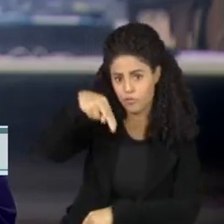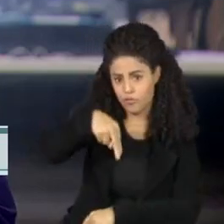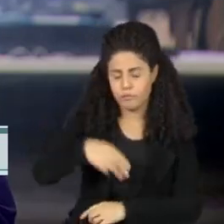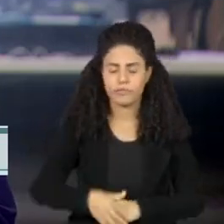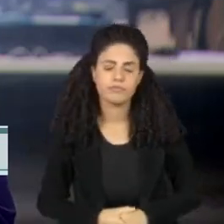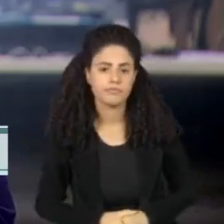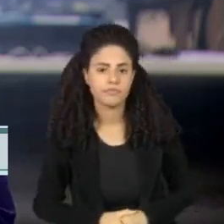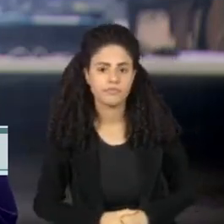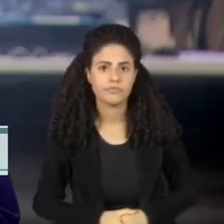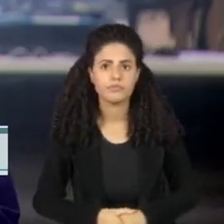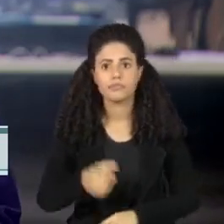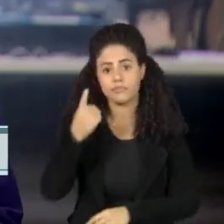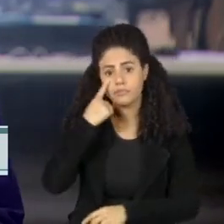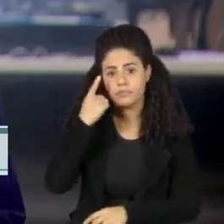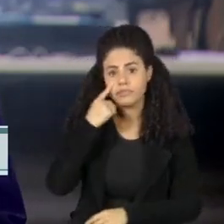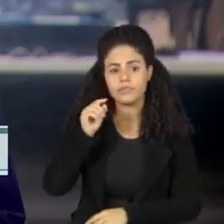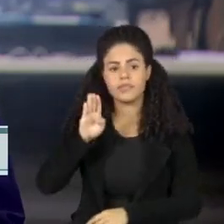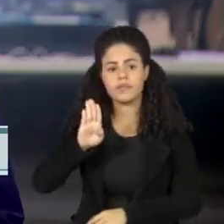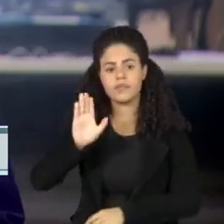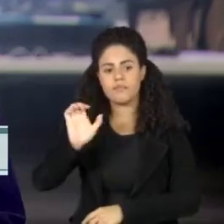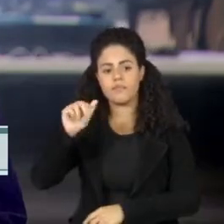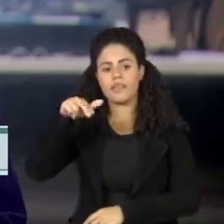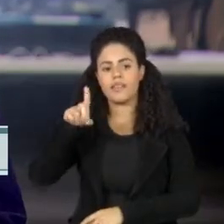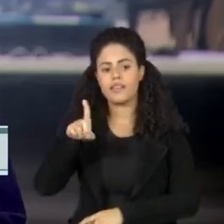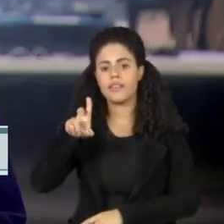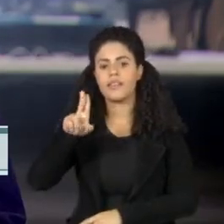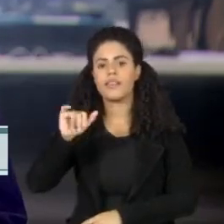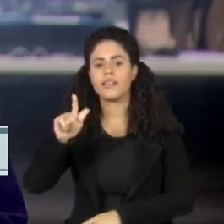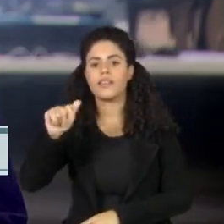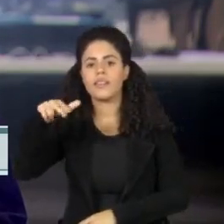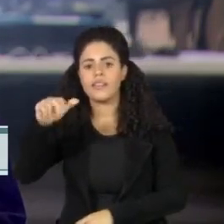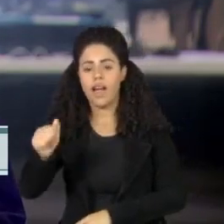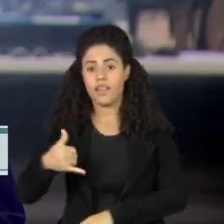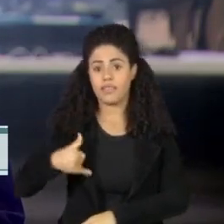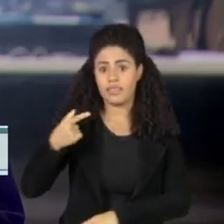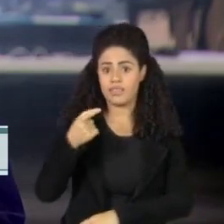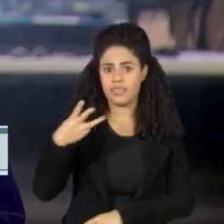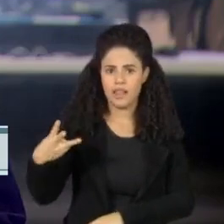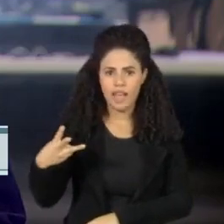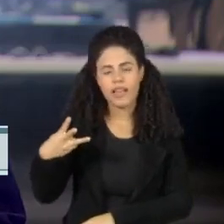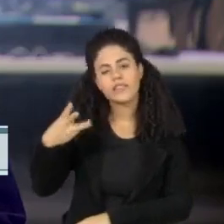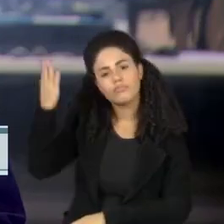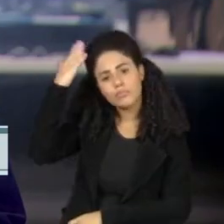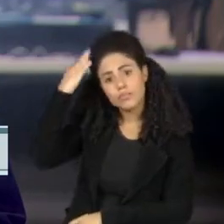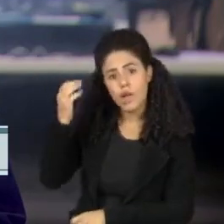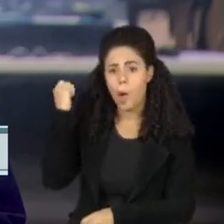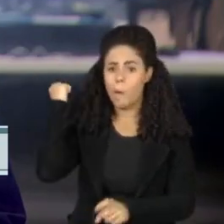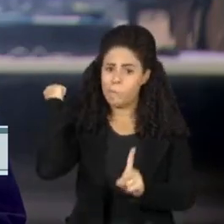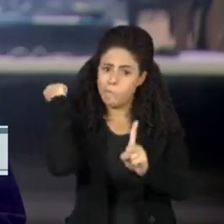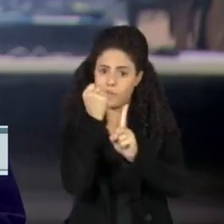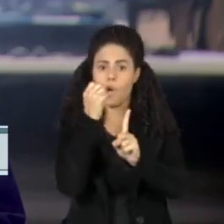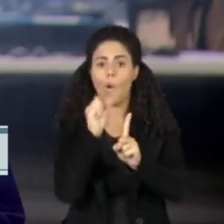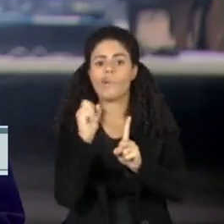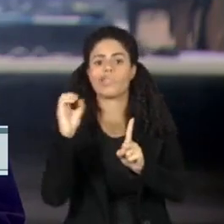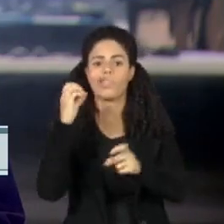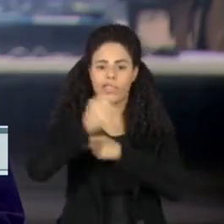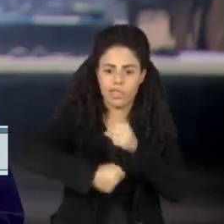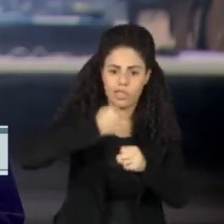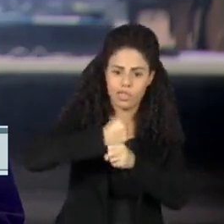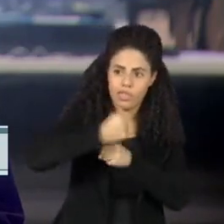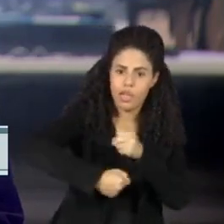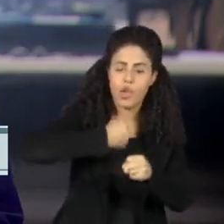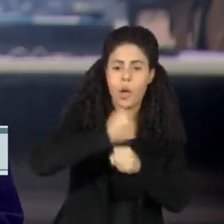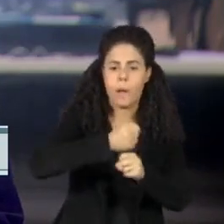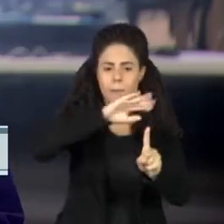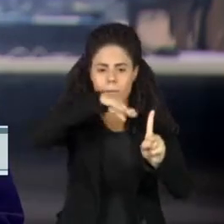Benigna Cardoso da Silva, uma cearense de 13 anos, morta há 80 anos no Cariri, será beatificada